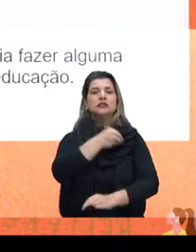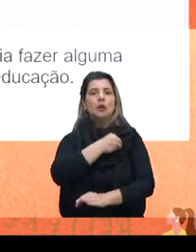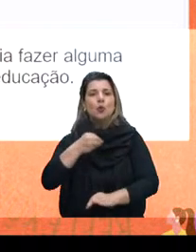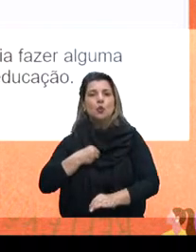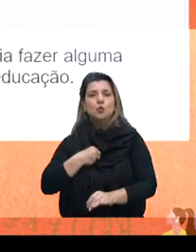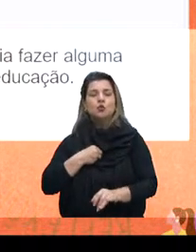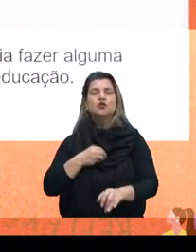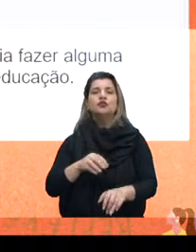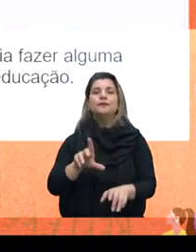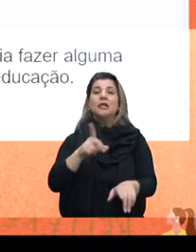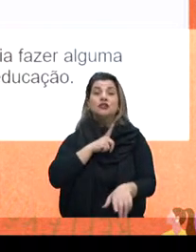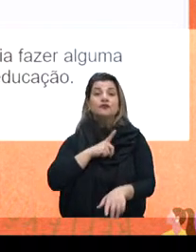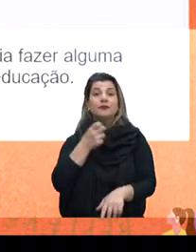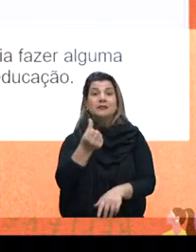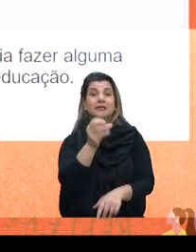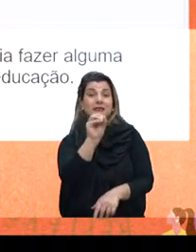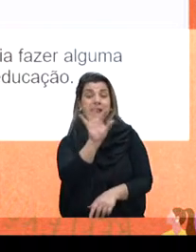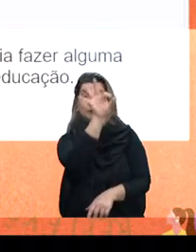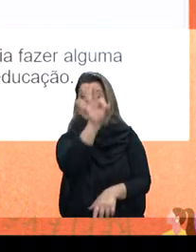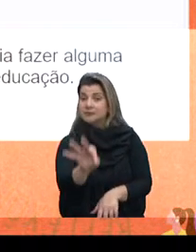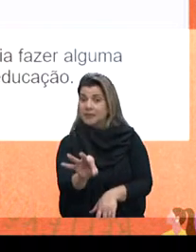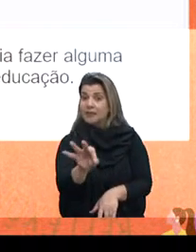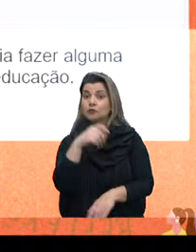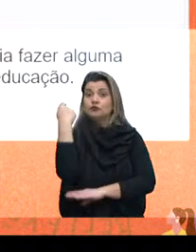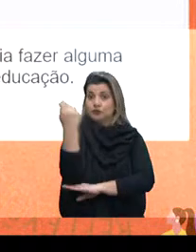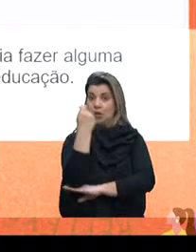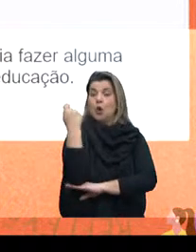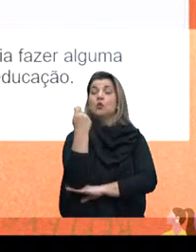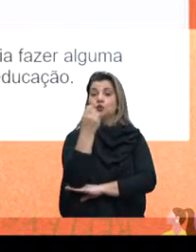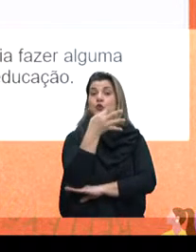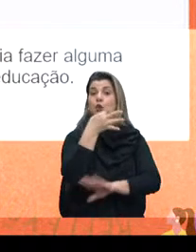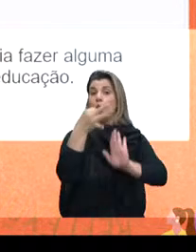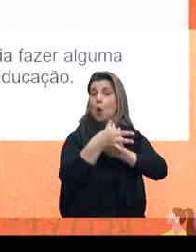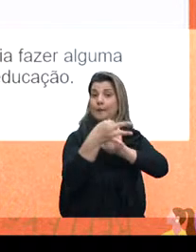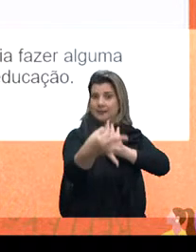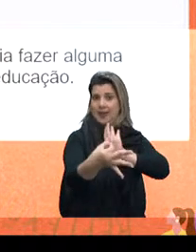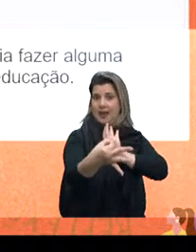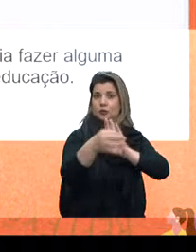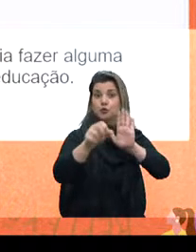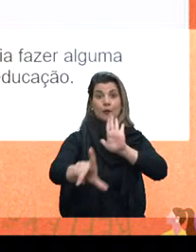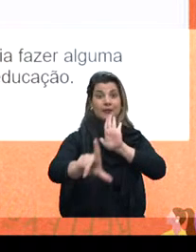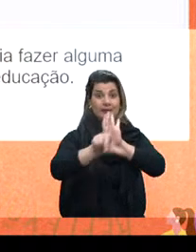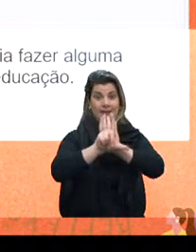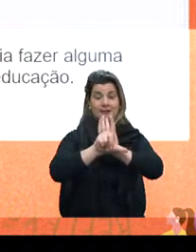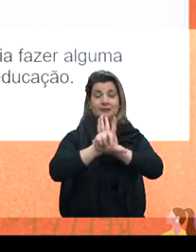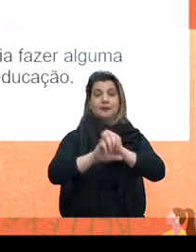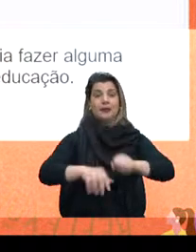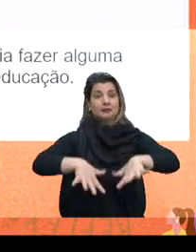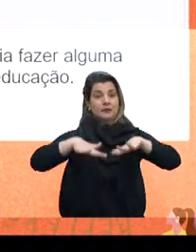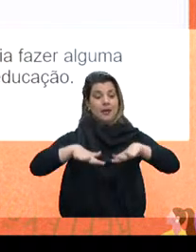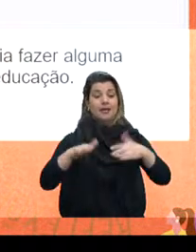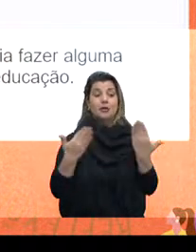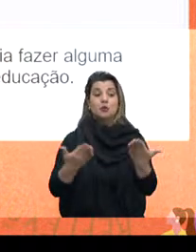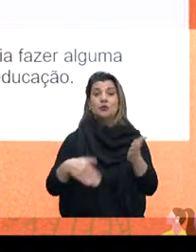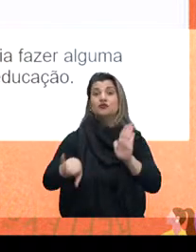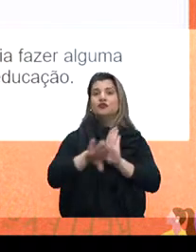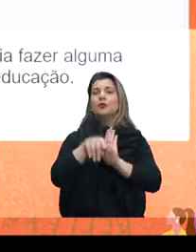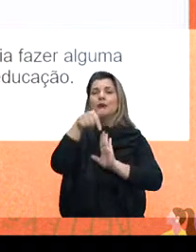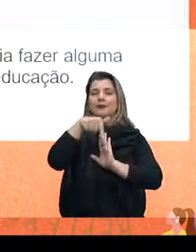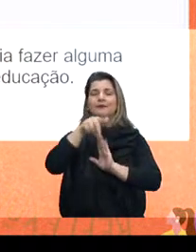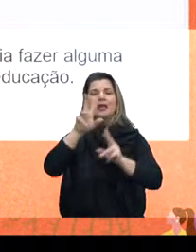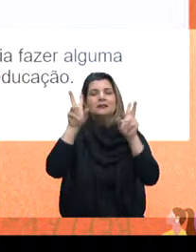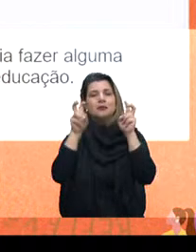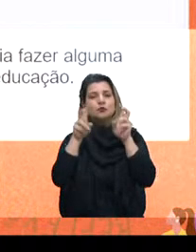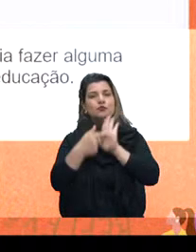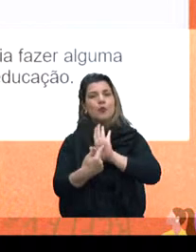casa dos 60% dos gaúchos que quiseram opinar sobre leis para a Assembleia. Quando chegou aqui, presidente, esse tema mostrou